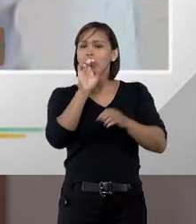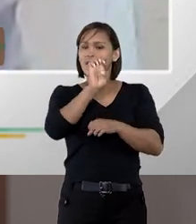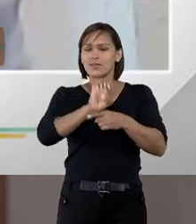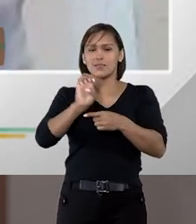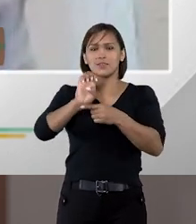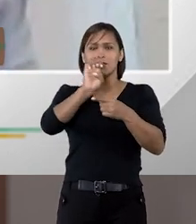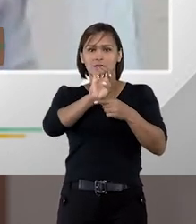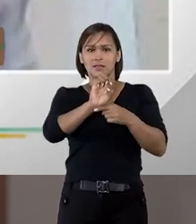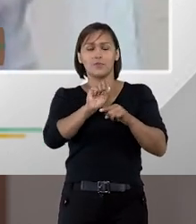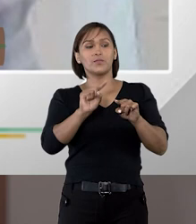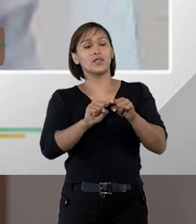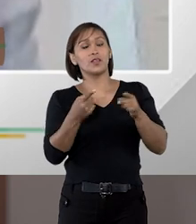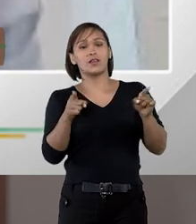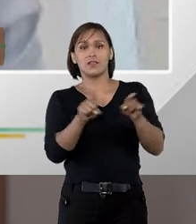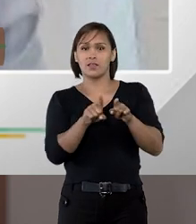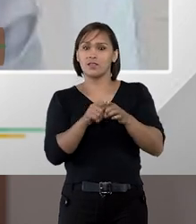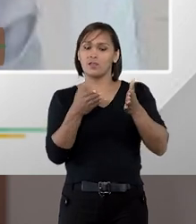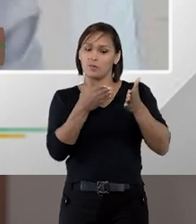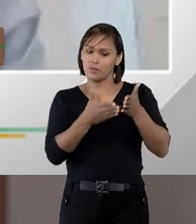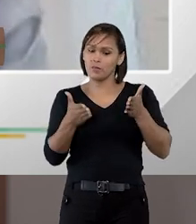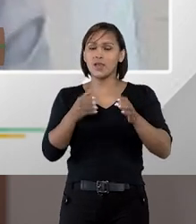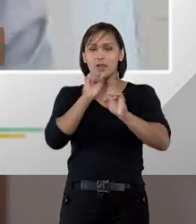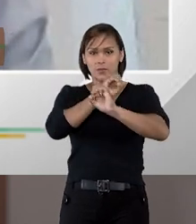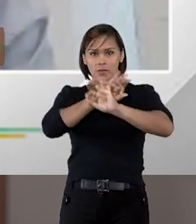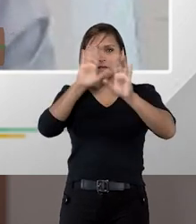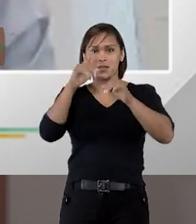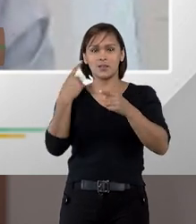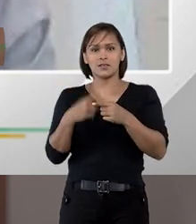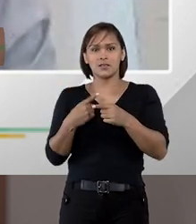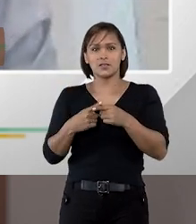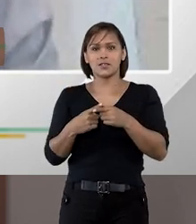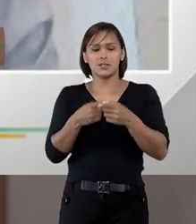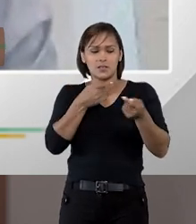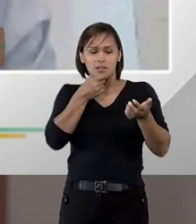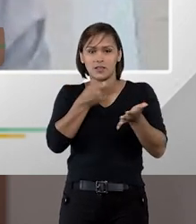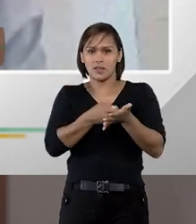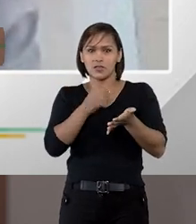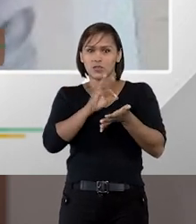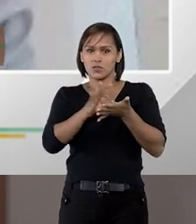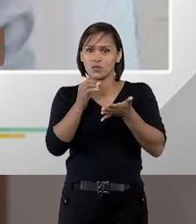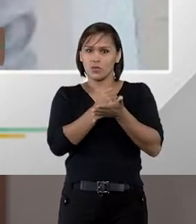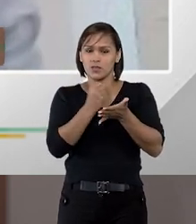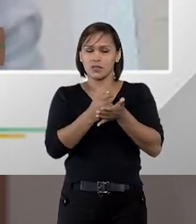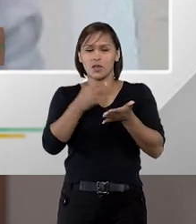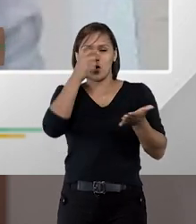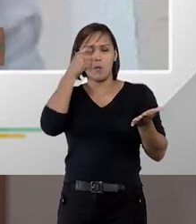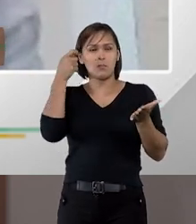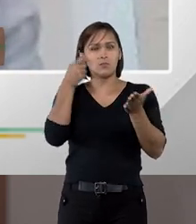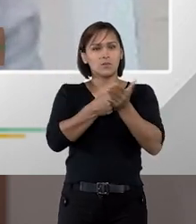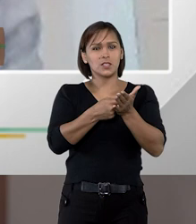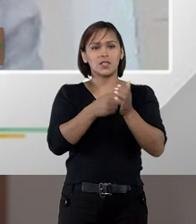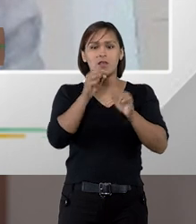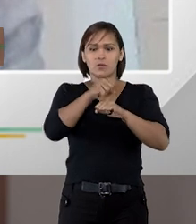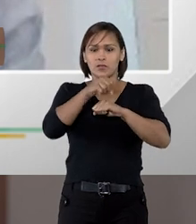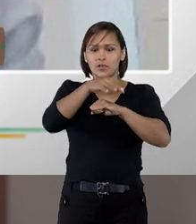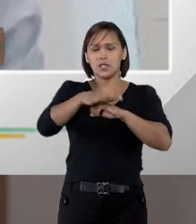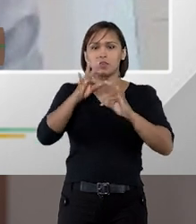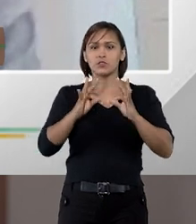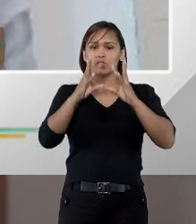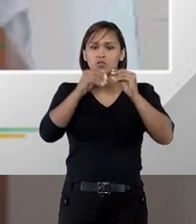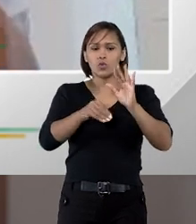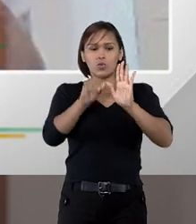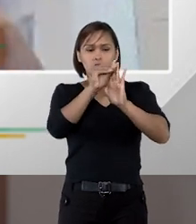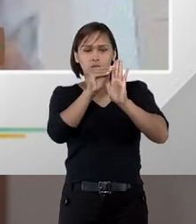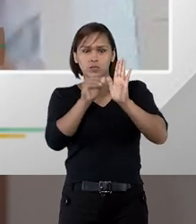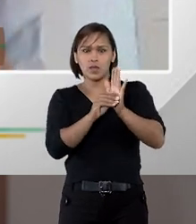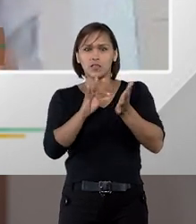locais ao mesmo tempo você gera uma transparência nas contratações dada a obrigação da divulgação do inteiro teor